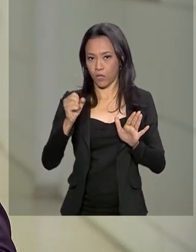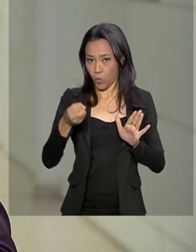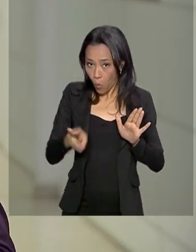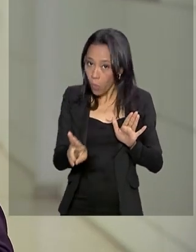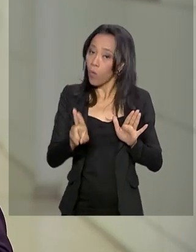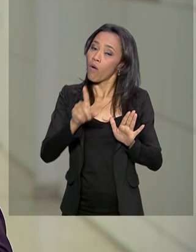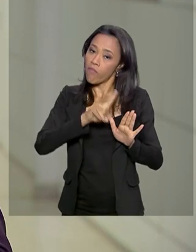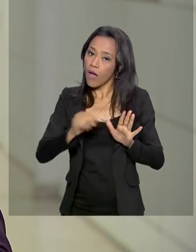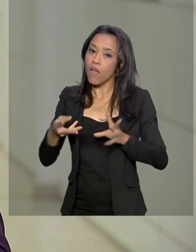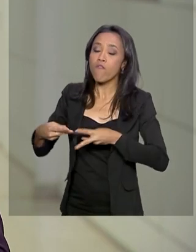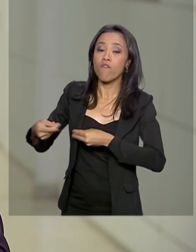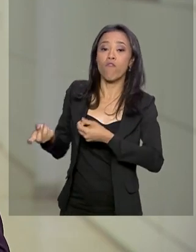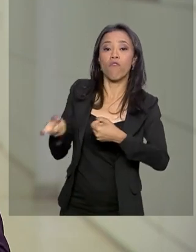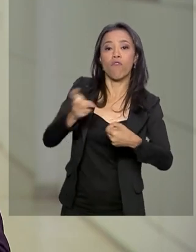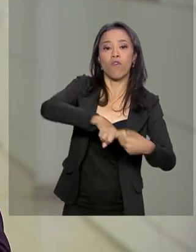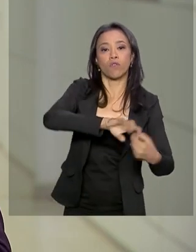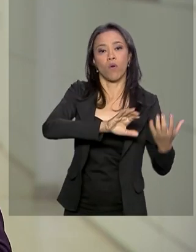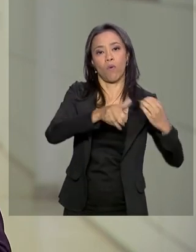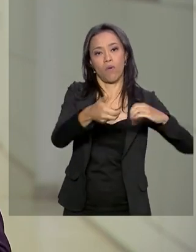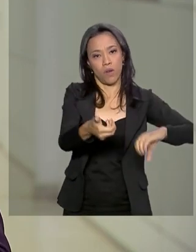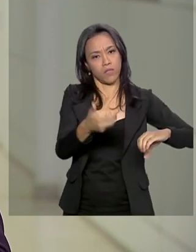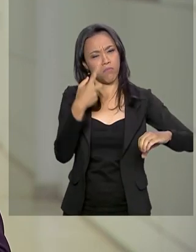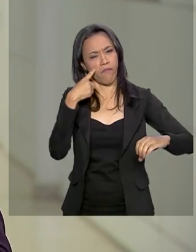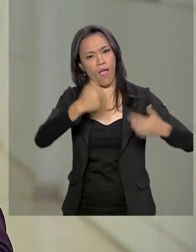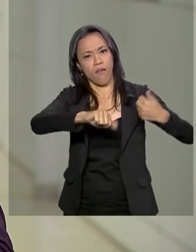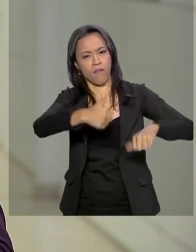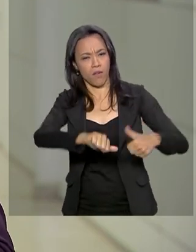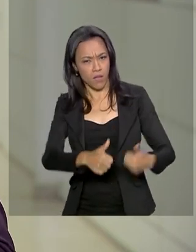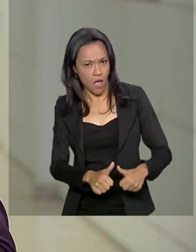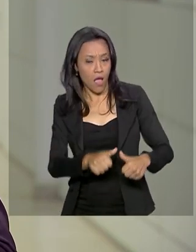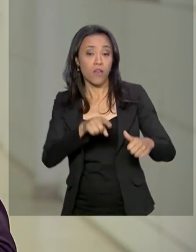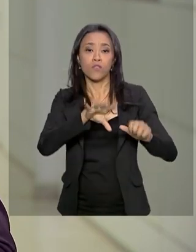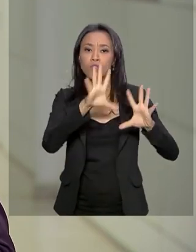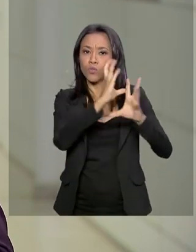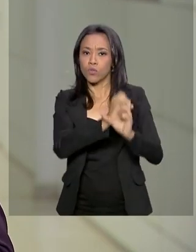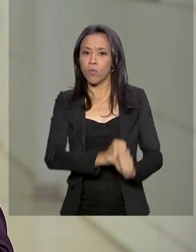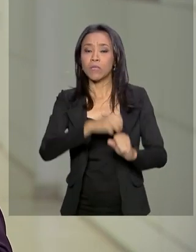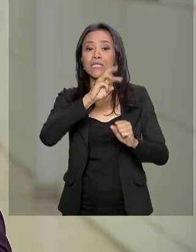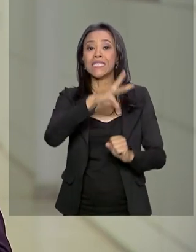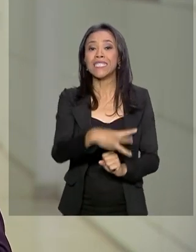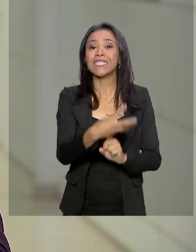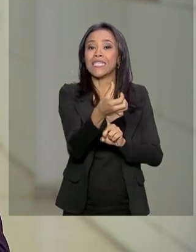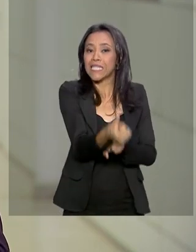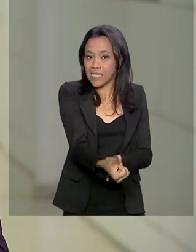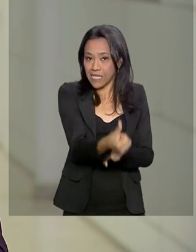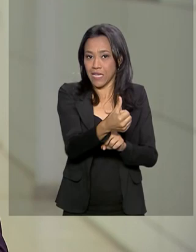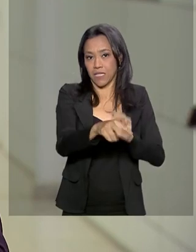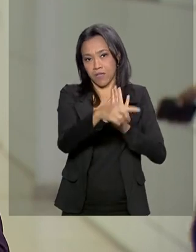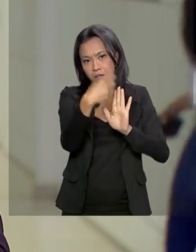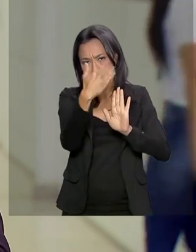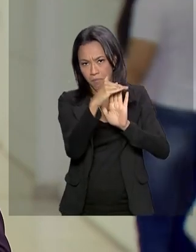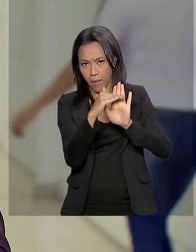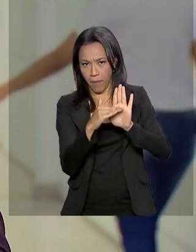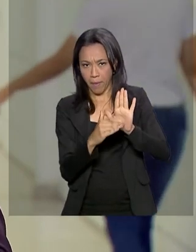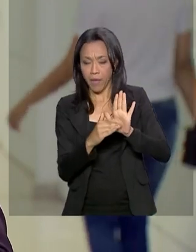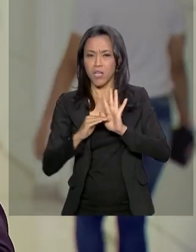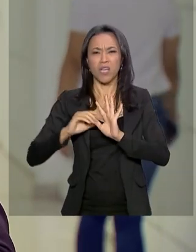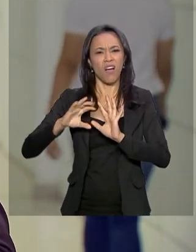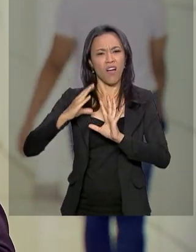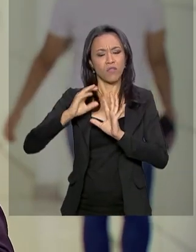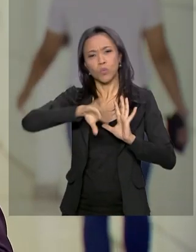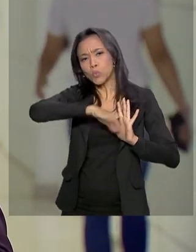Congresso, que vai analisar esses vetos. No total, foram vetados 36 dispositivos da lei, de um total de 108.